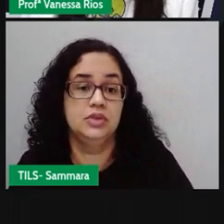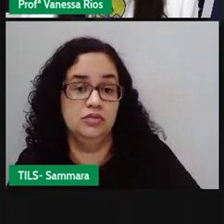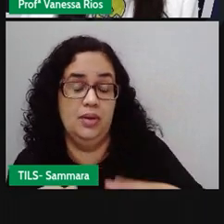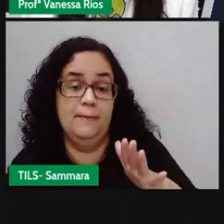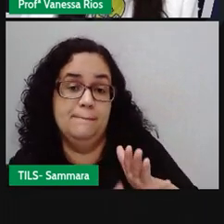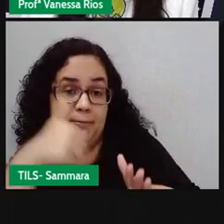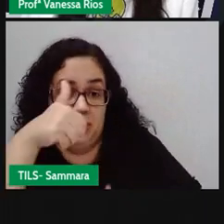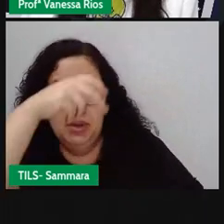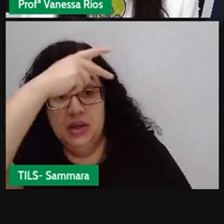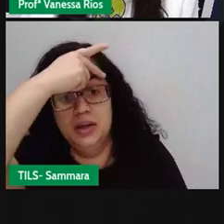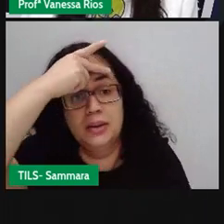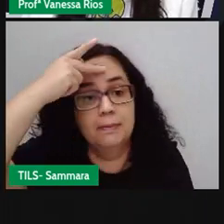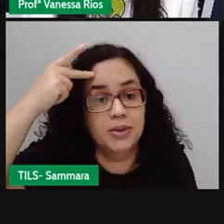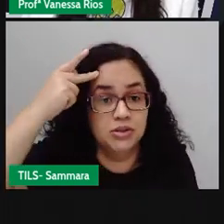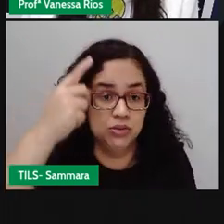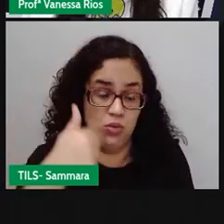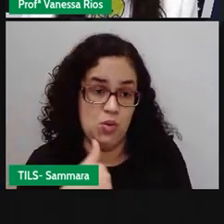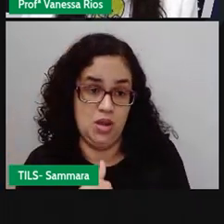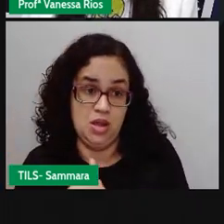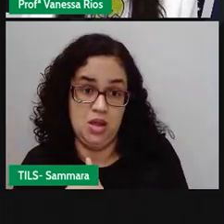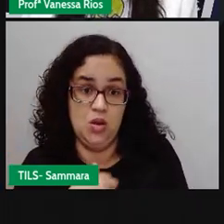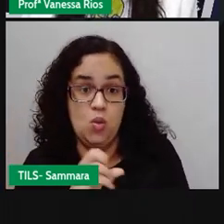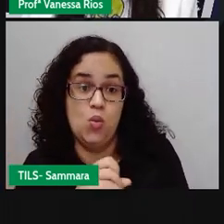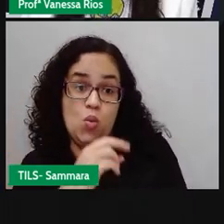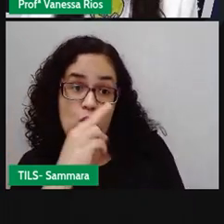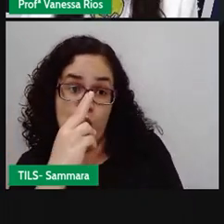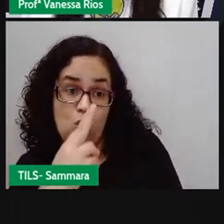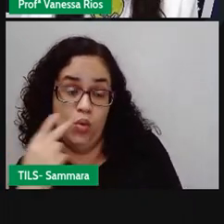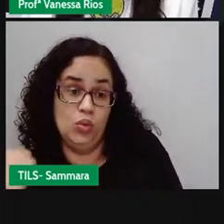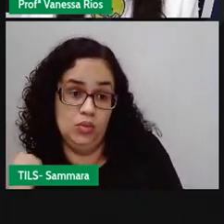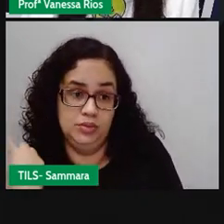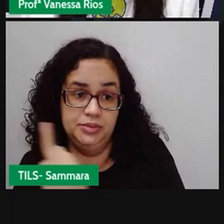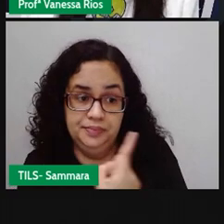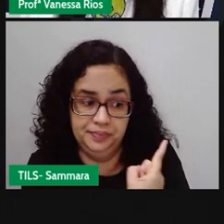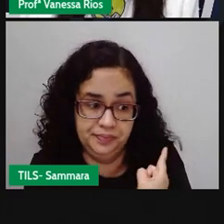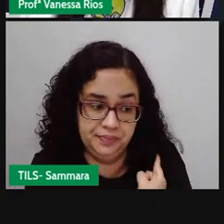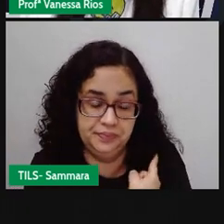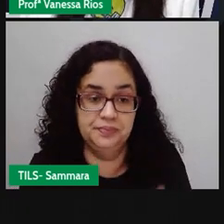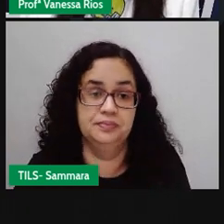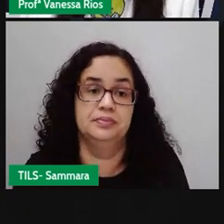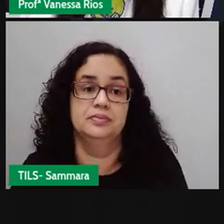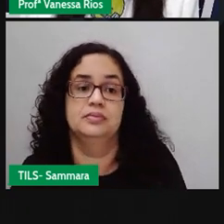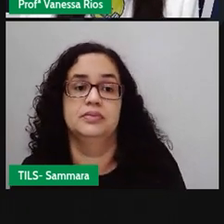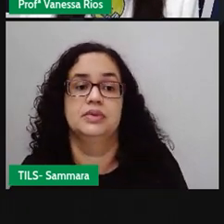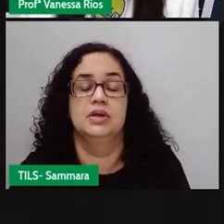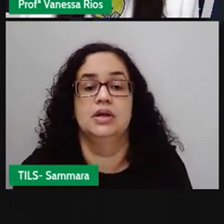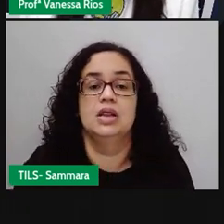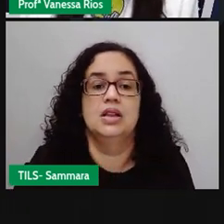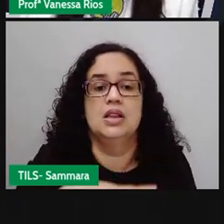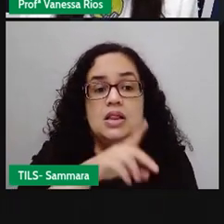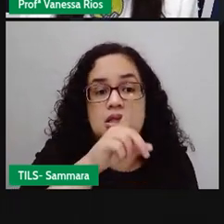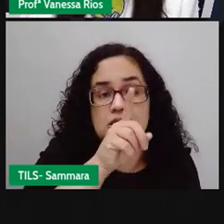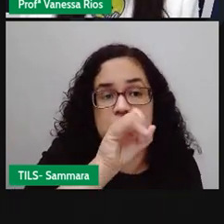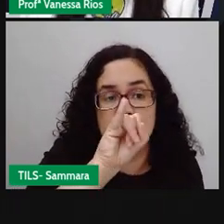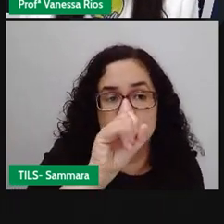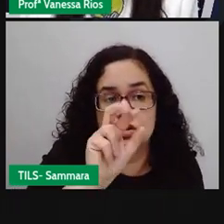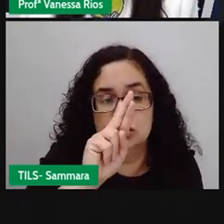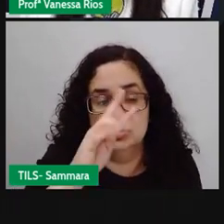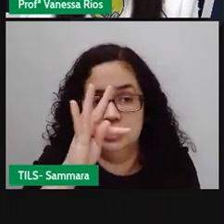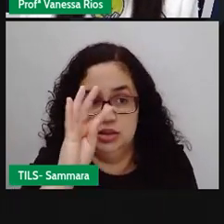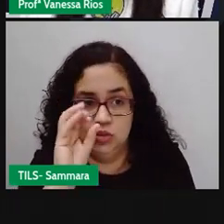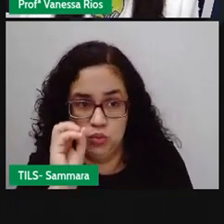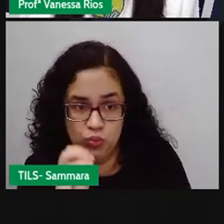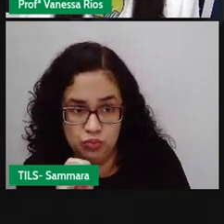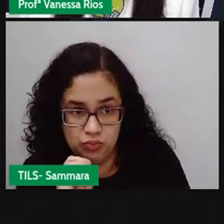feito na primeira pessoa do discurso, eu ou nós. Então, o discurso direto, que é aquele